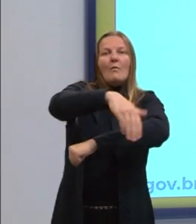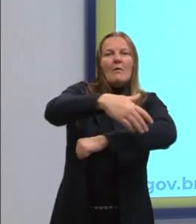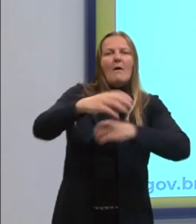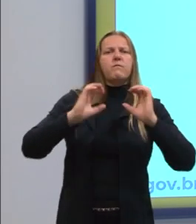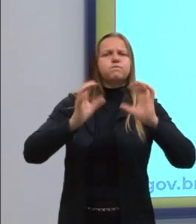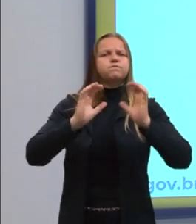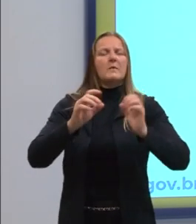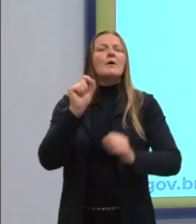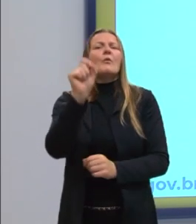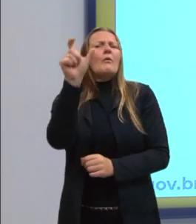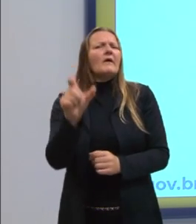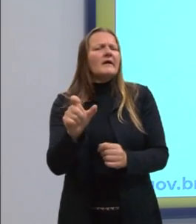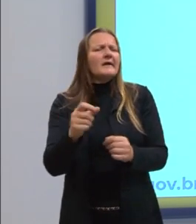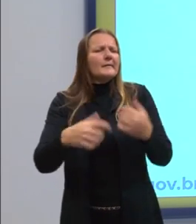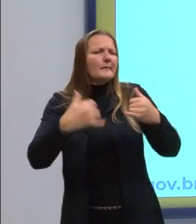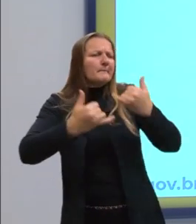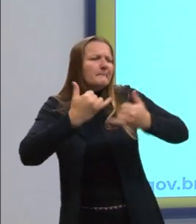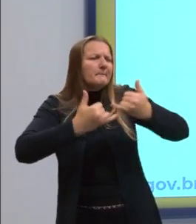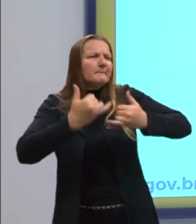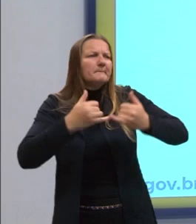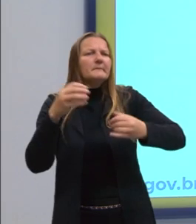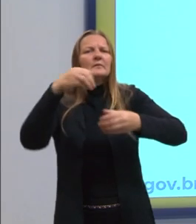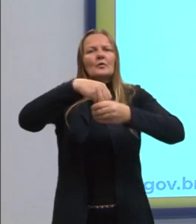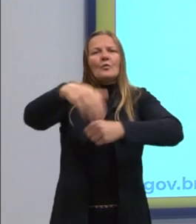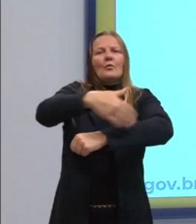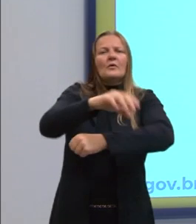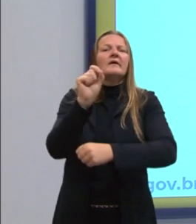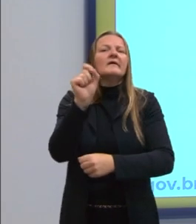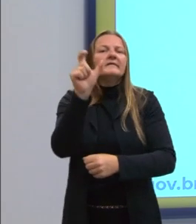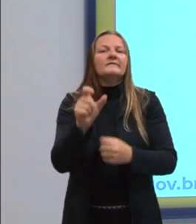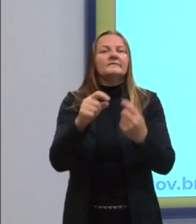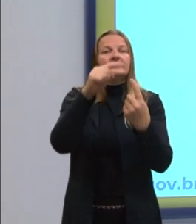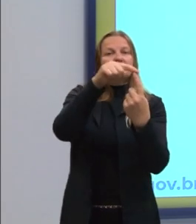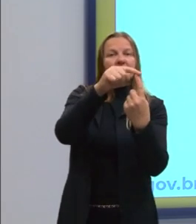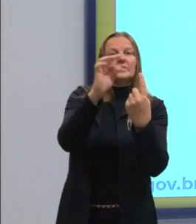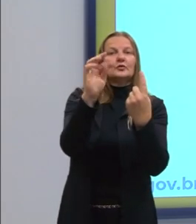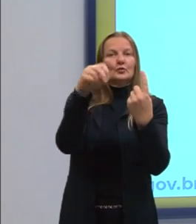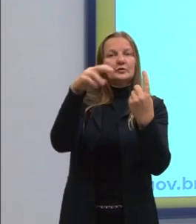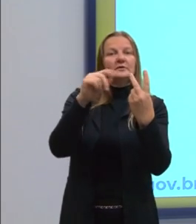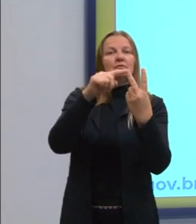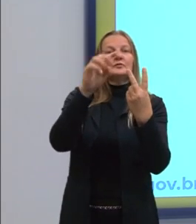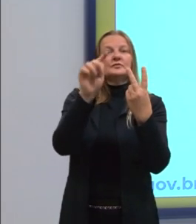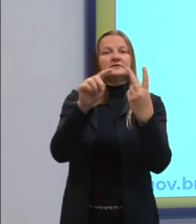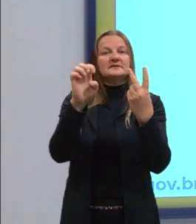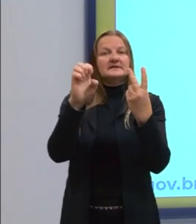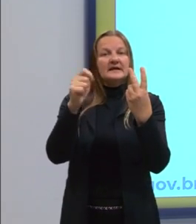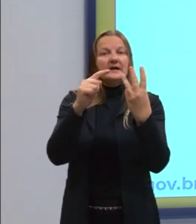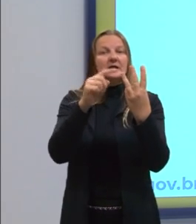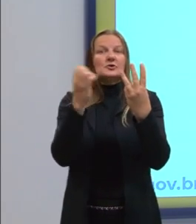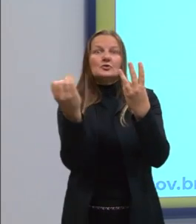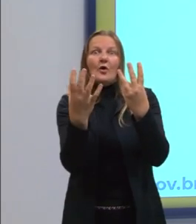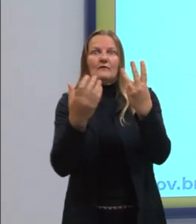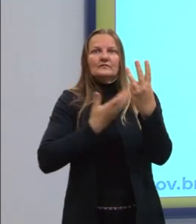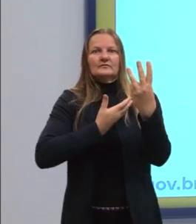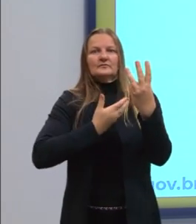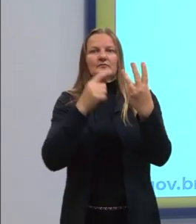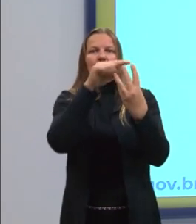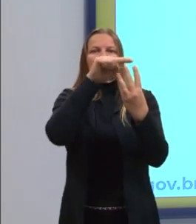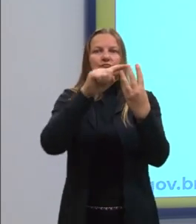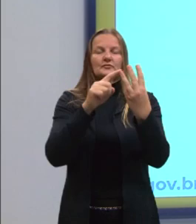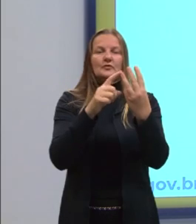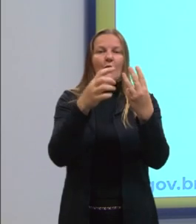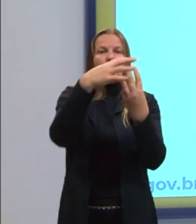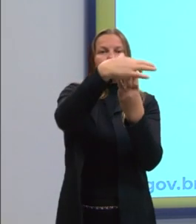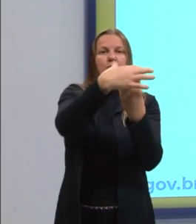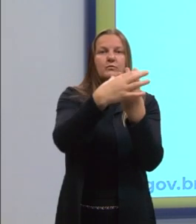Quem brincava de jogar bola na rua? Toninho, Zezé e seus novos amigos. Então, aquilo ali é o meu